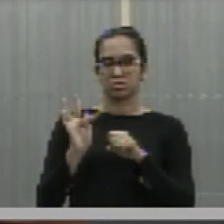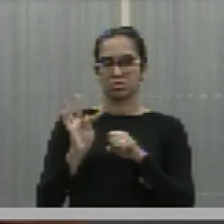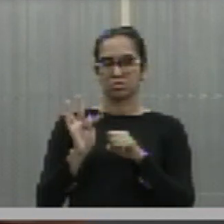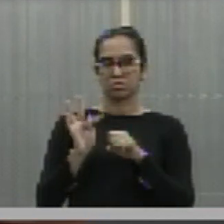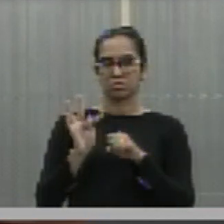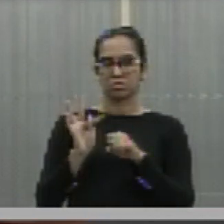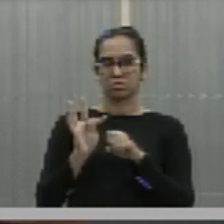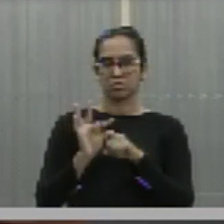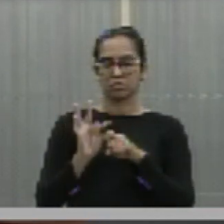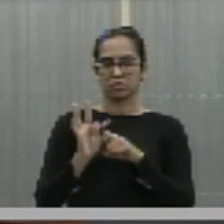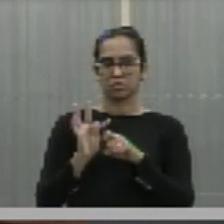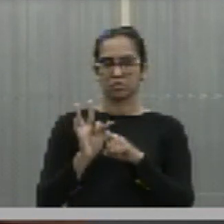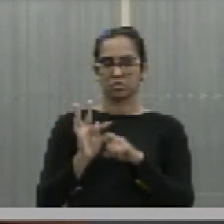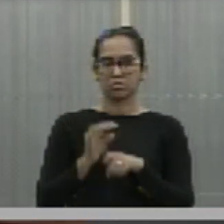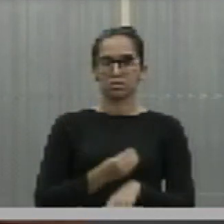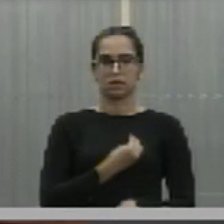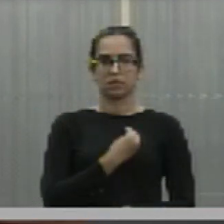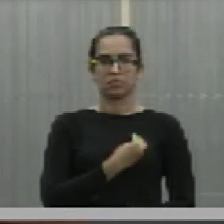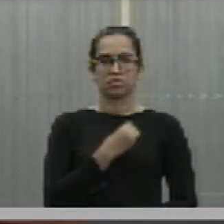Presente.